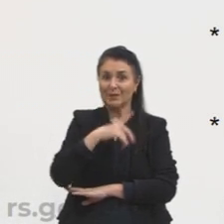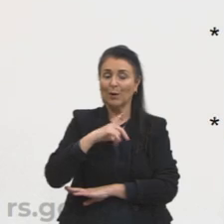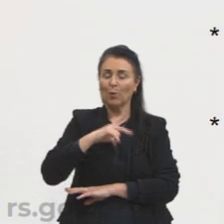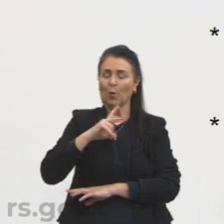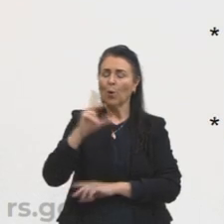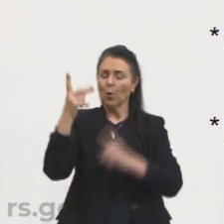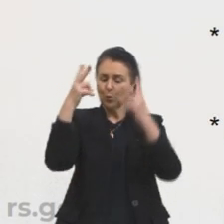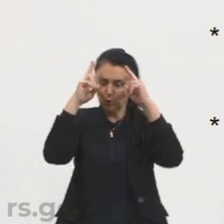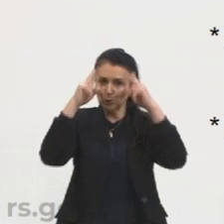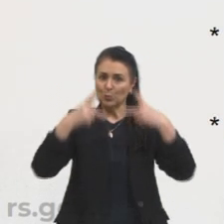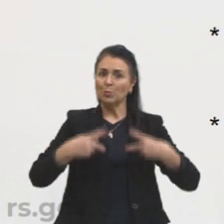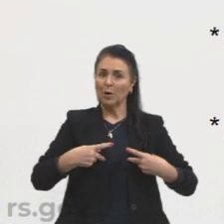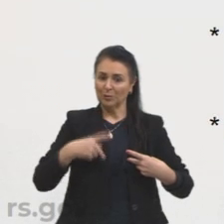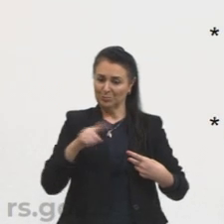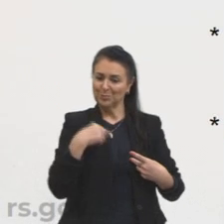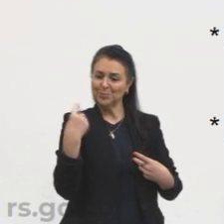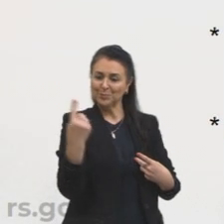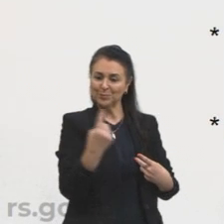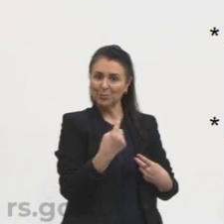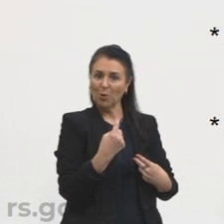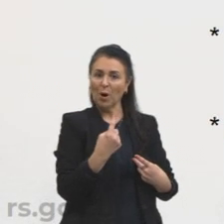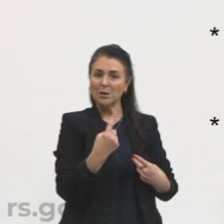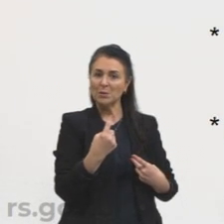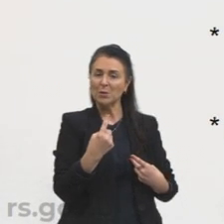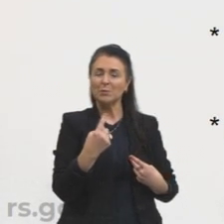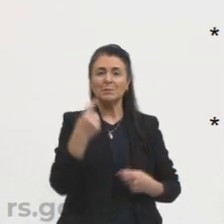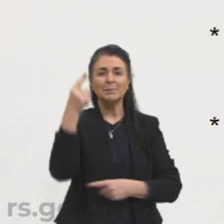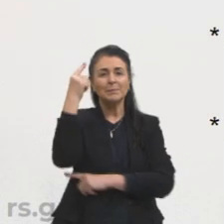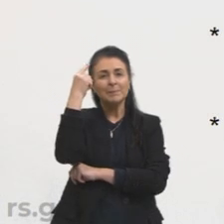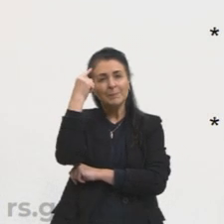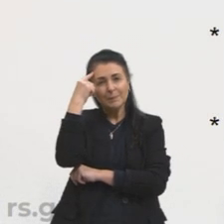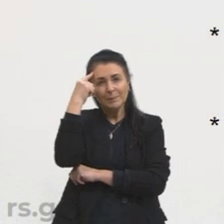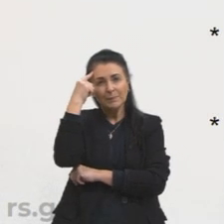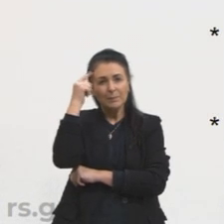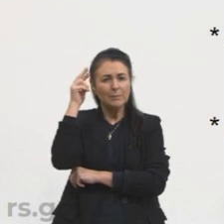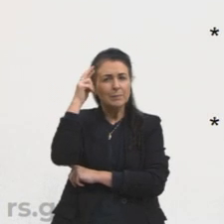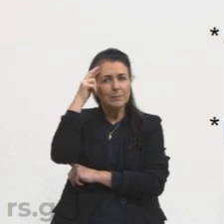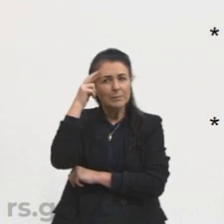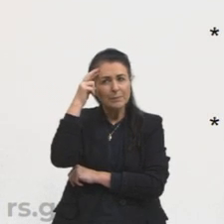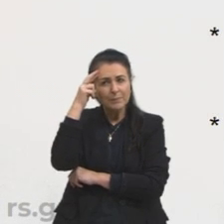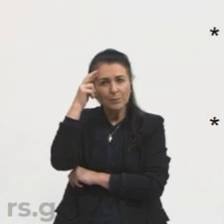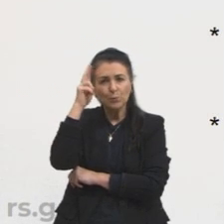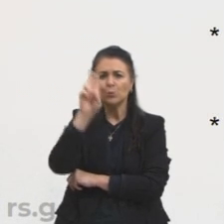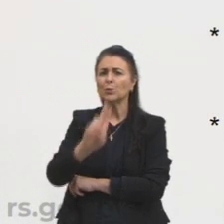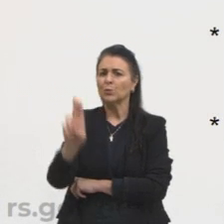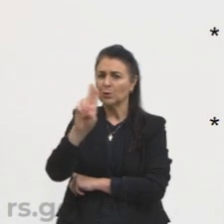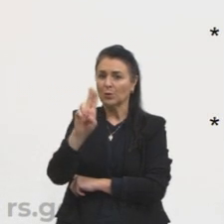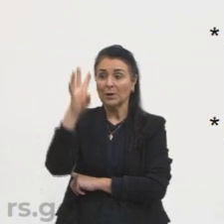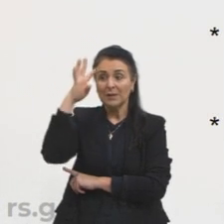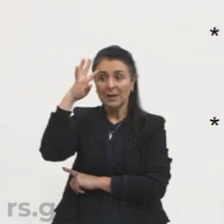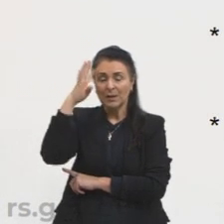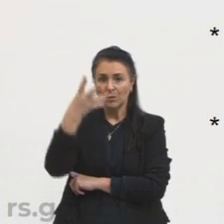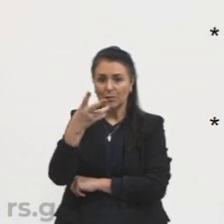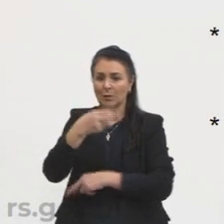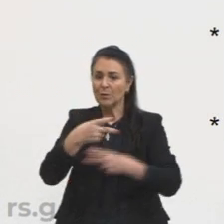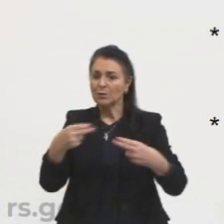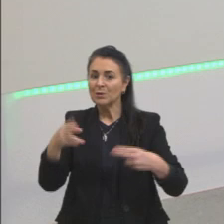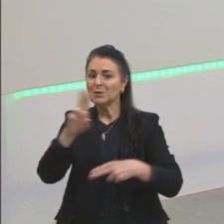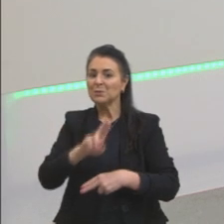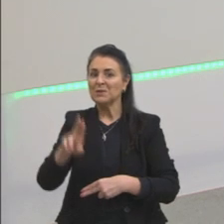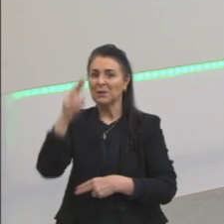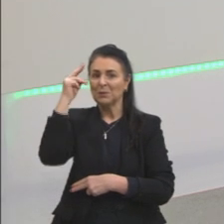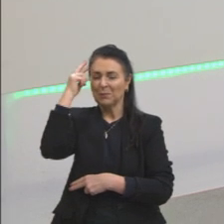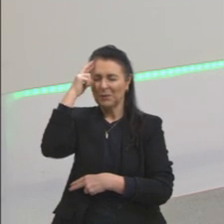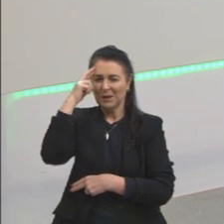é essencialmente pensamento, pensante, é racional. Nós resolvemos as coisas pela nossa razão. E muitas